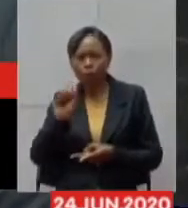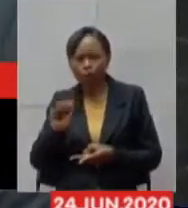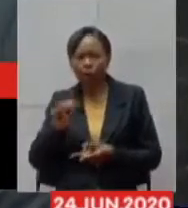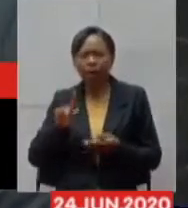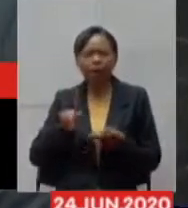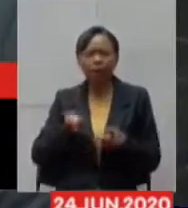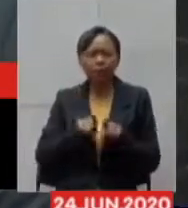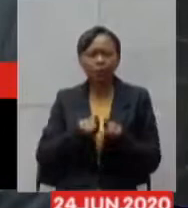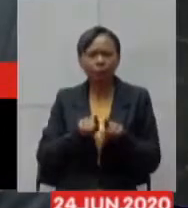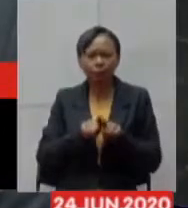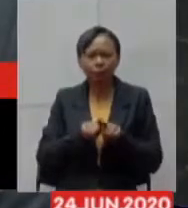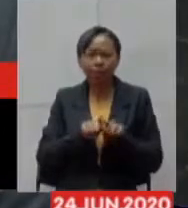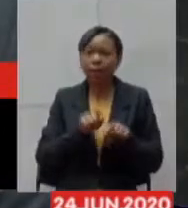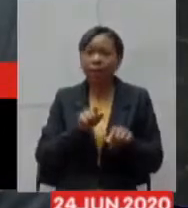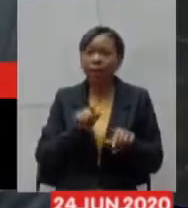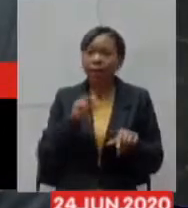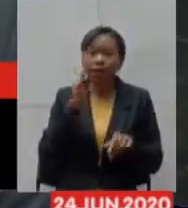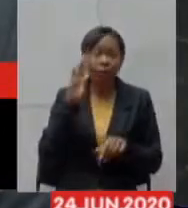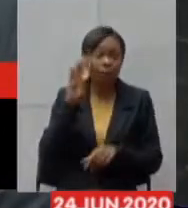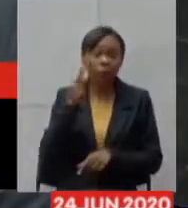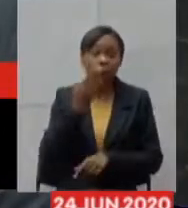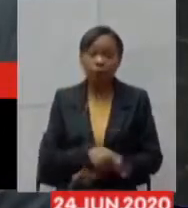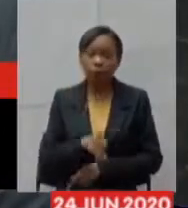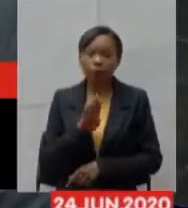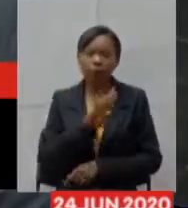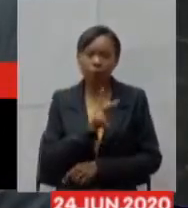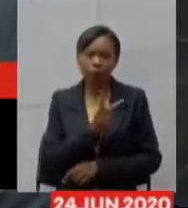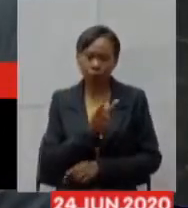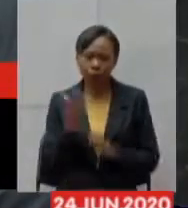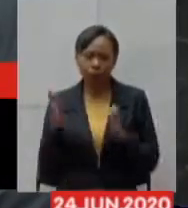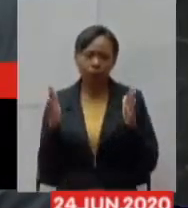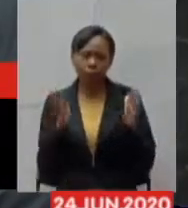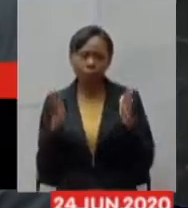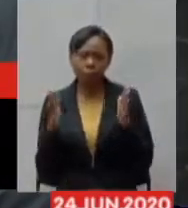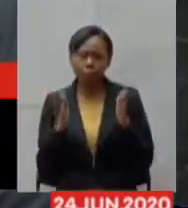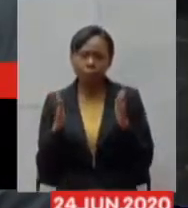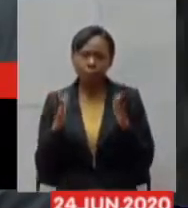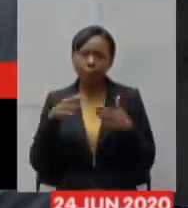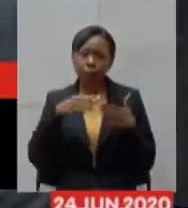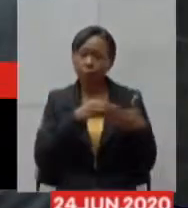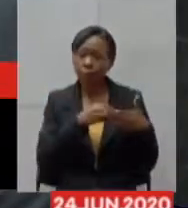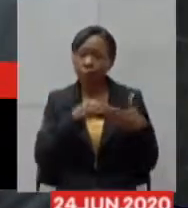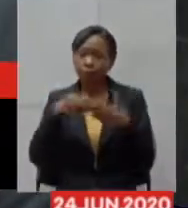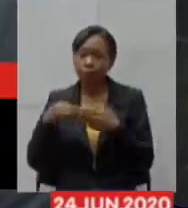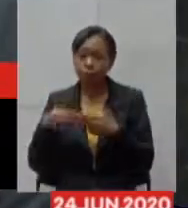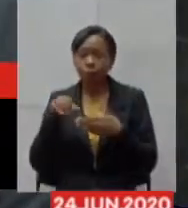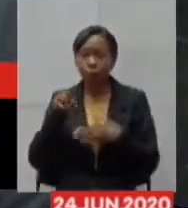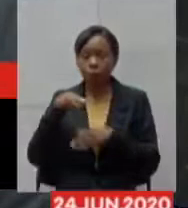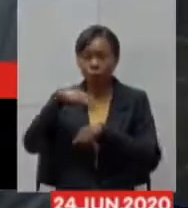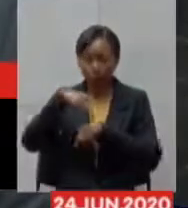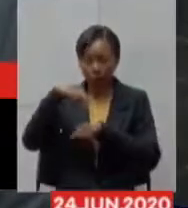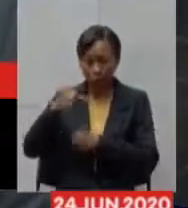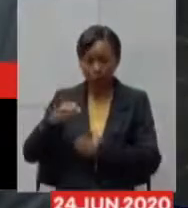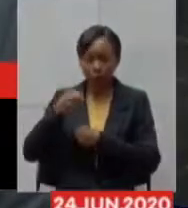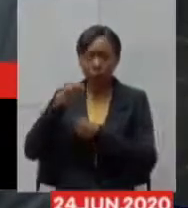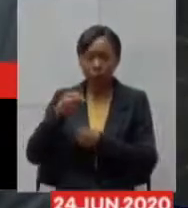que seria Belo Horizonte nesse intervalo nós estamos encaminhando para a região de Muriaé ventiladores para